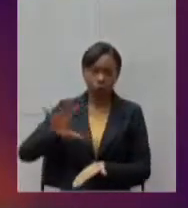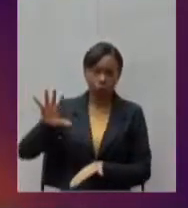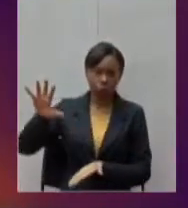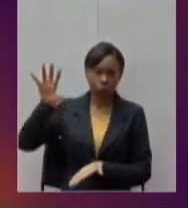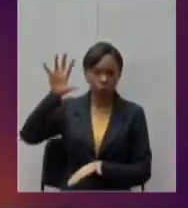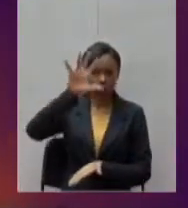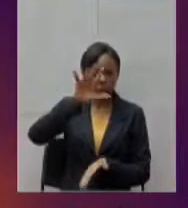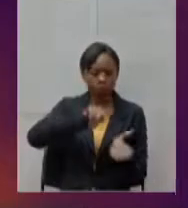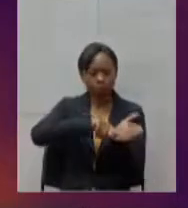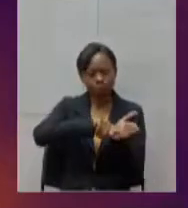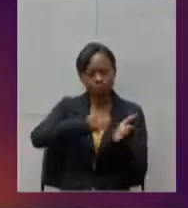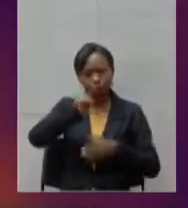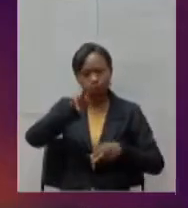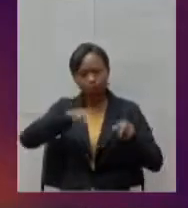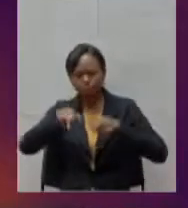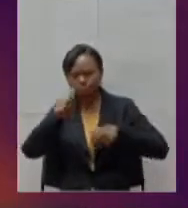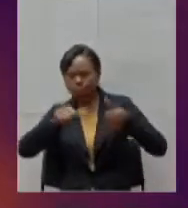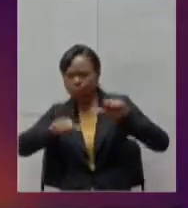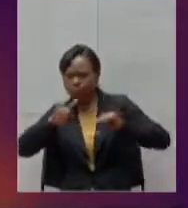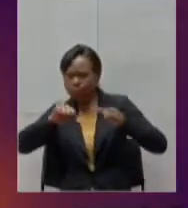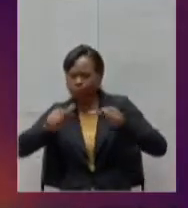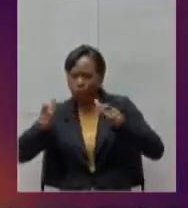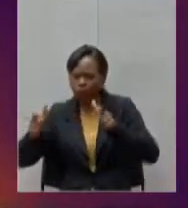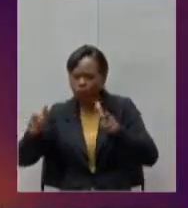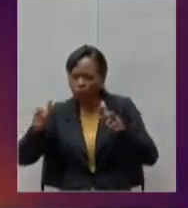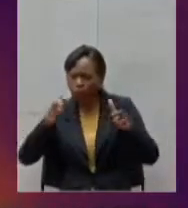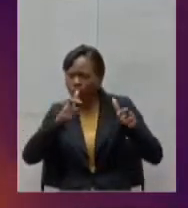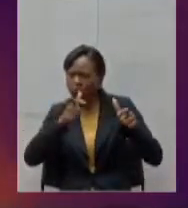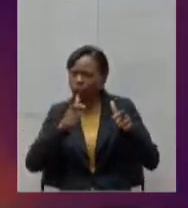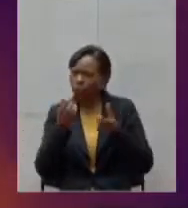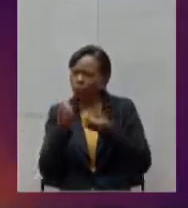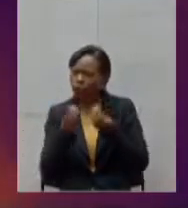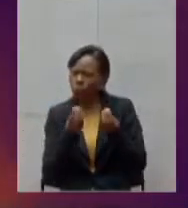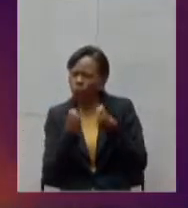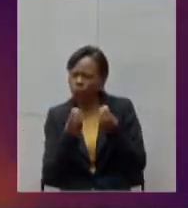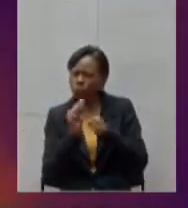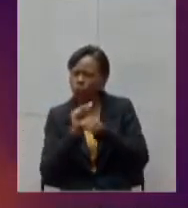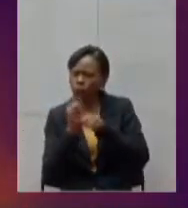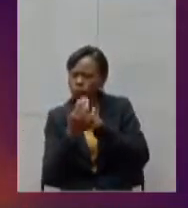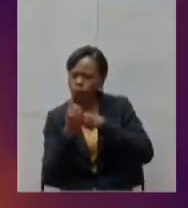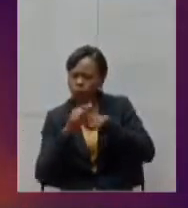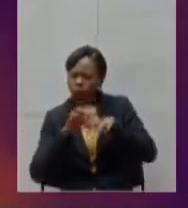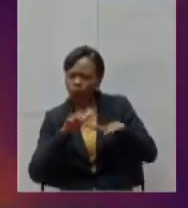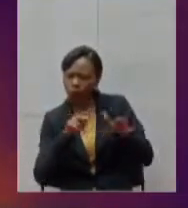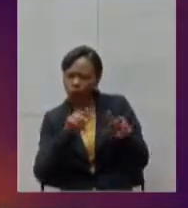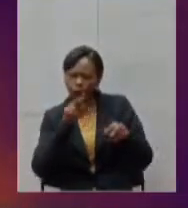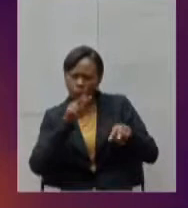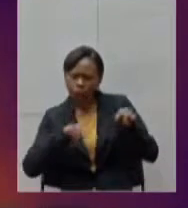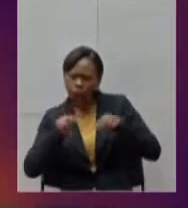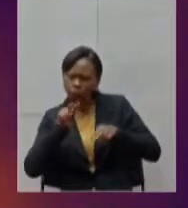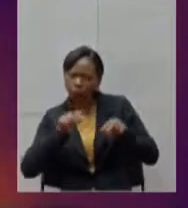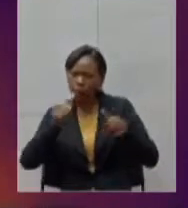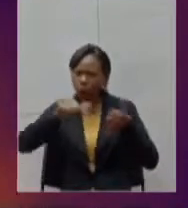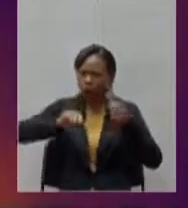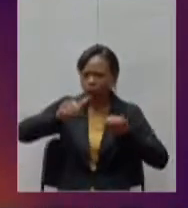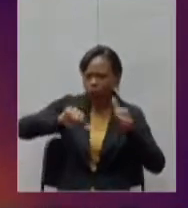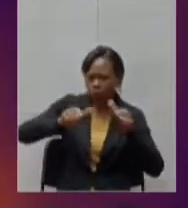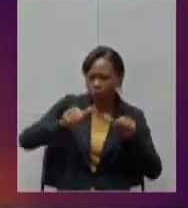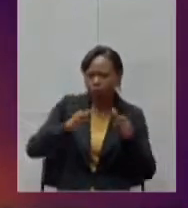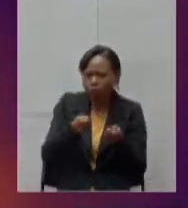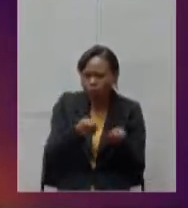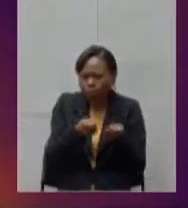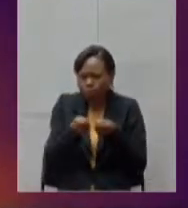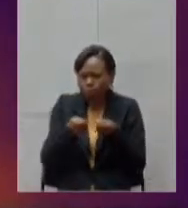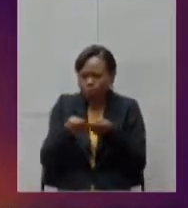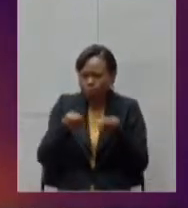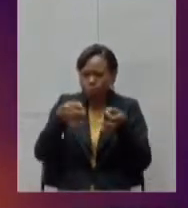avaliação local de como está a epidemia e qual é o dimensionamento necessário. Temos um projeto